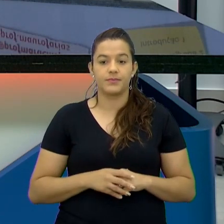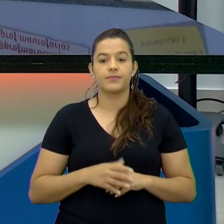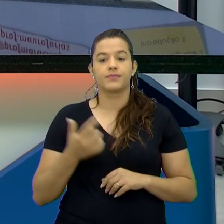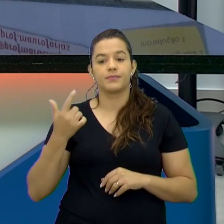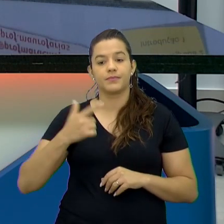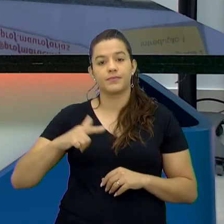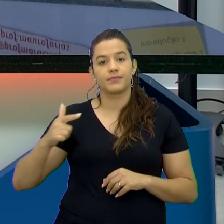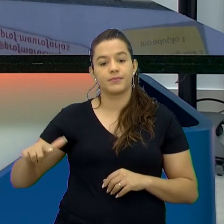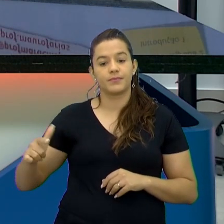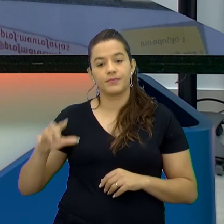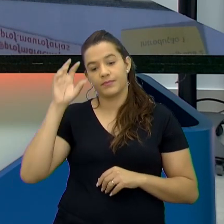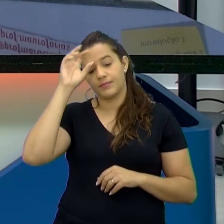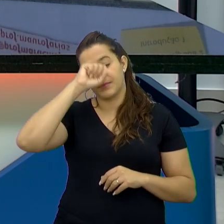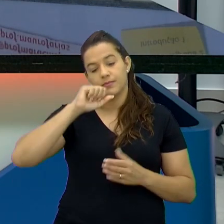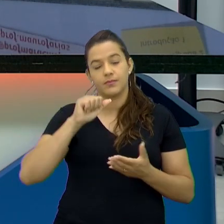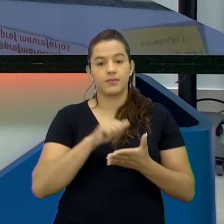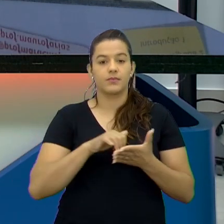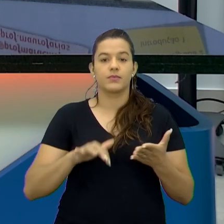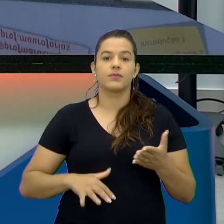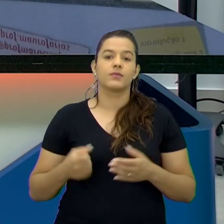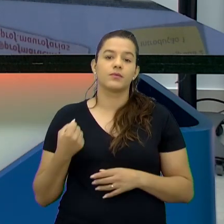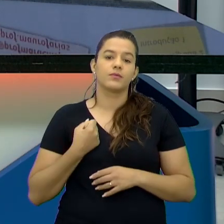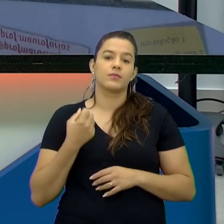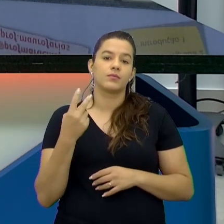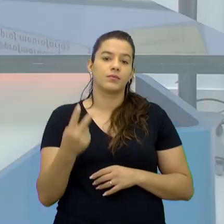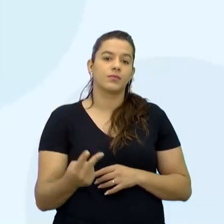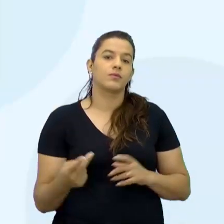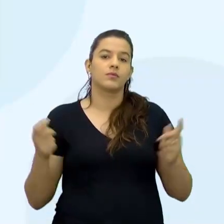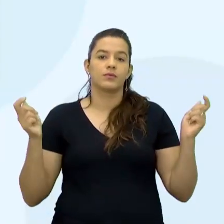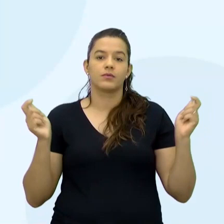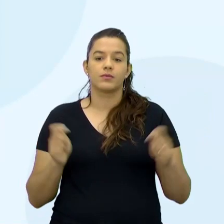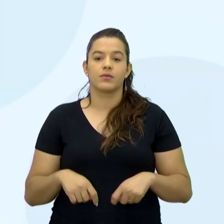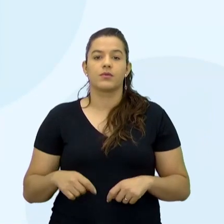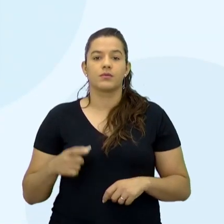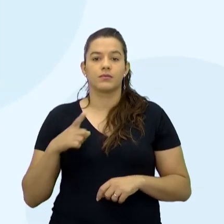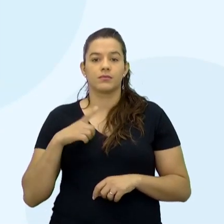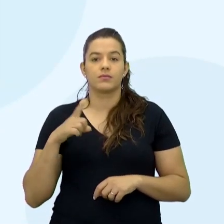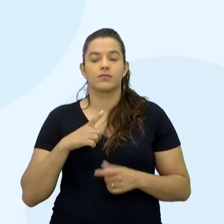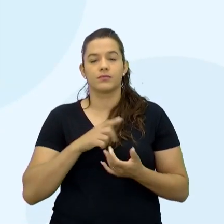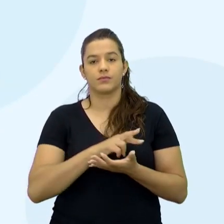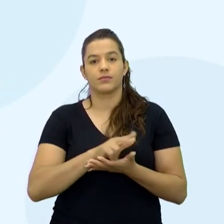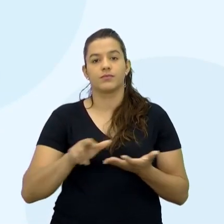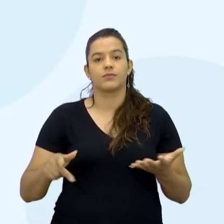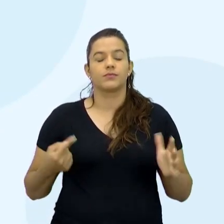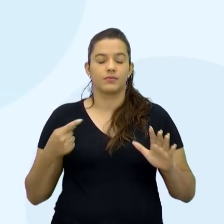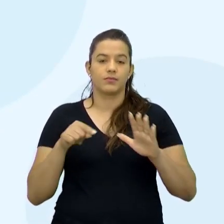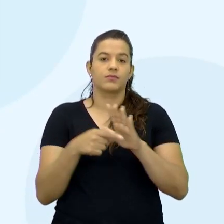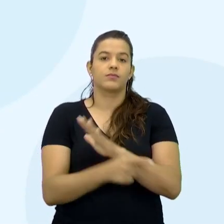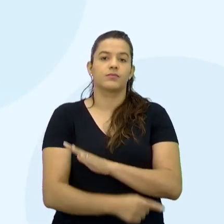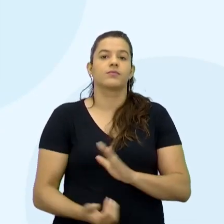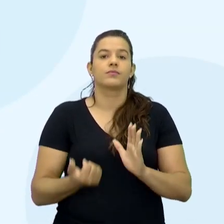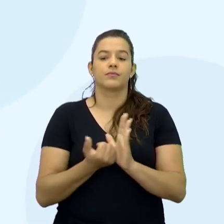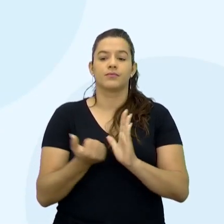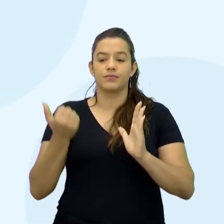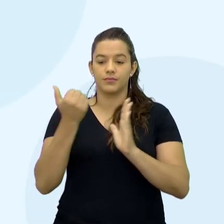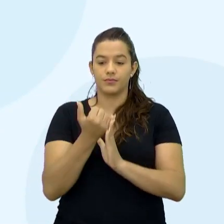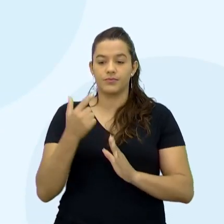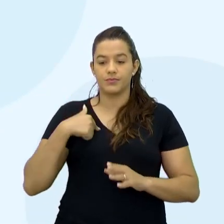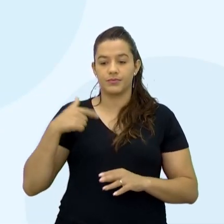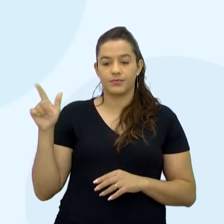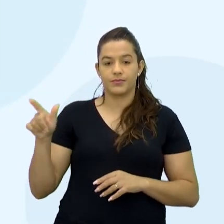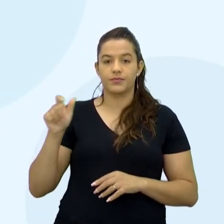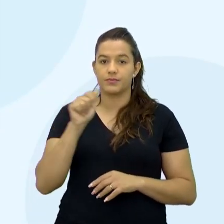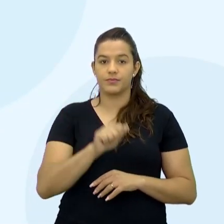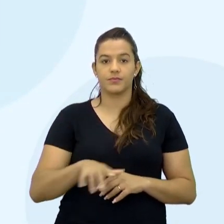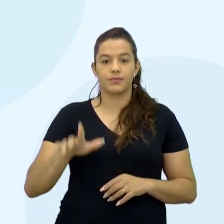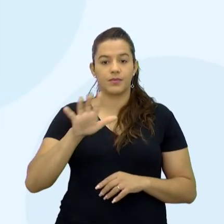aí Então atividade integrada 2 né Um novo capítulo Do nosso aprofundamento aí Arroba do professor